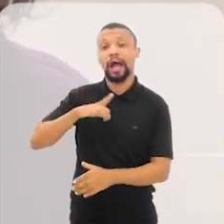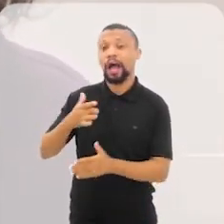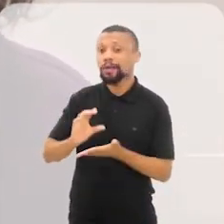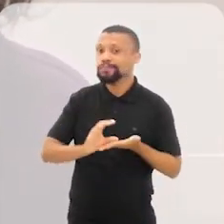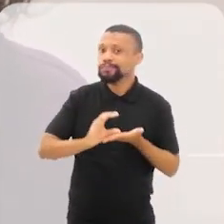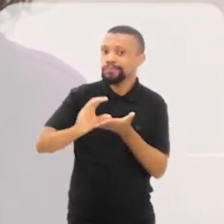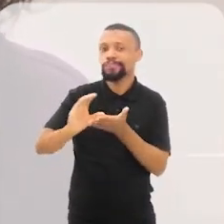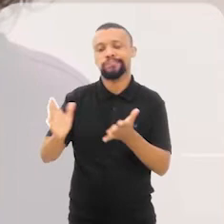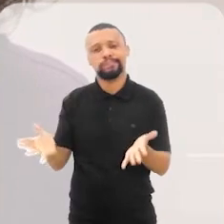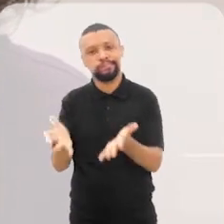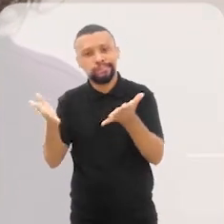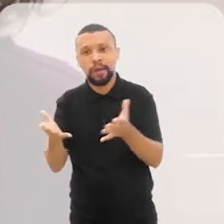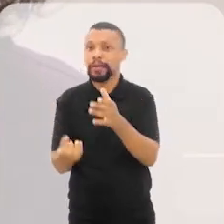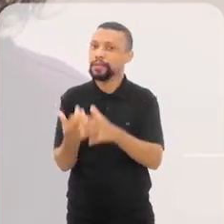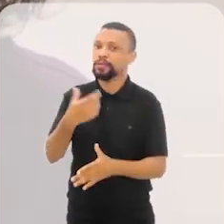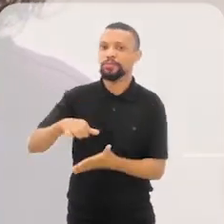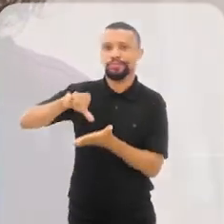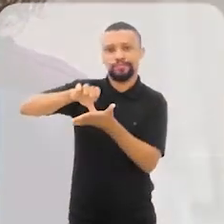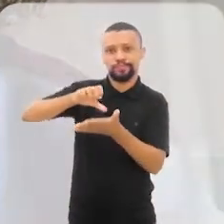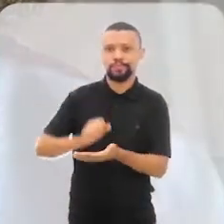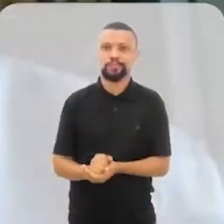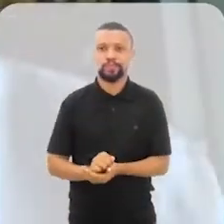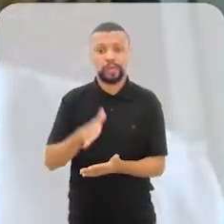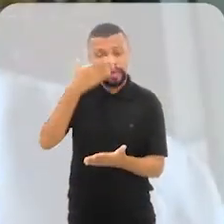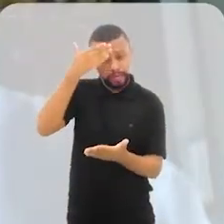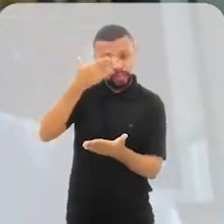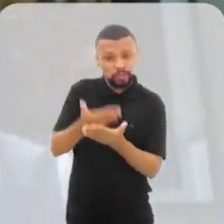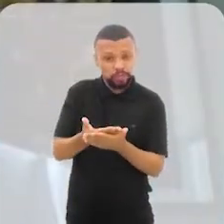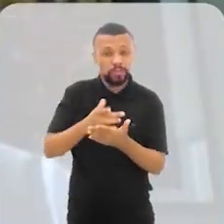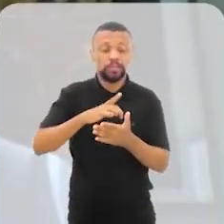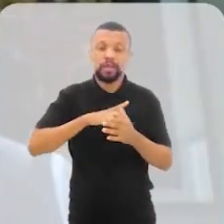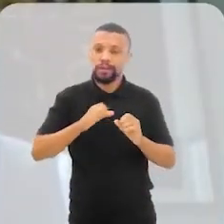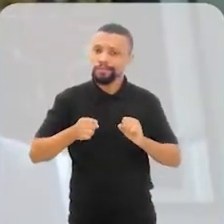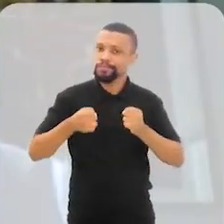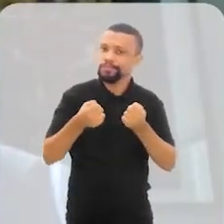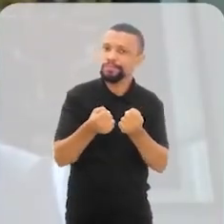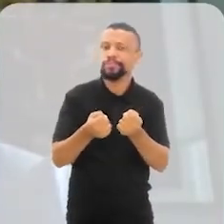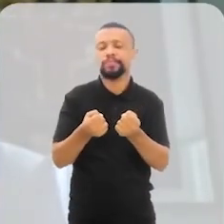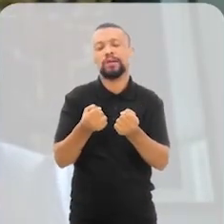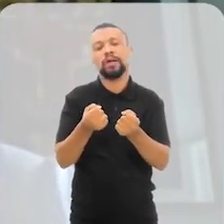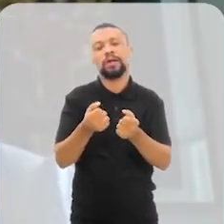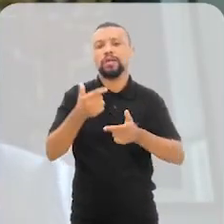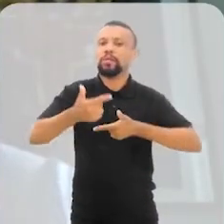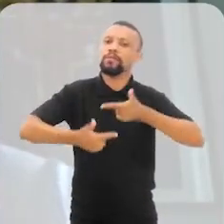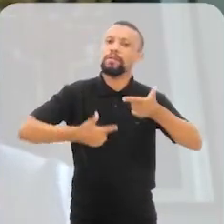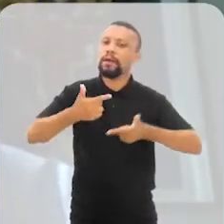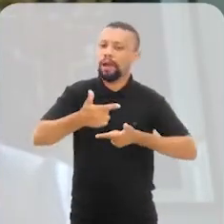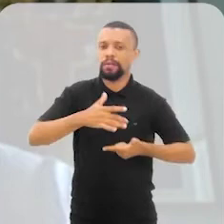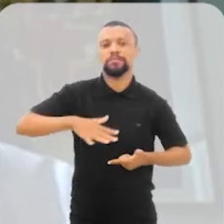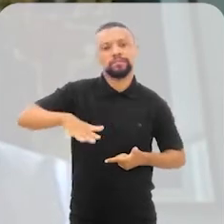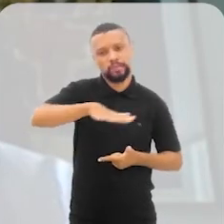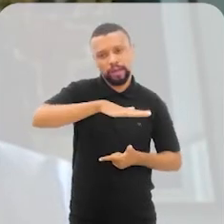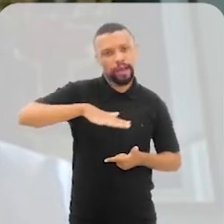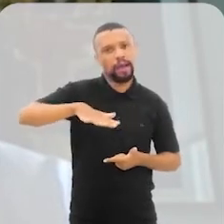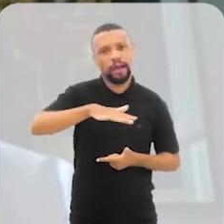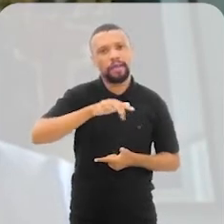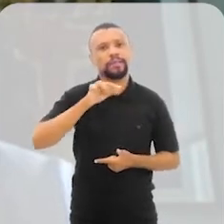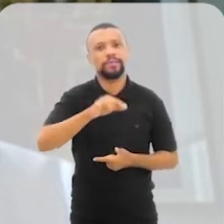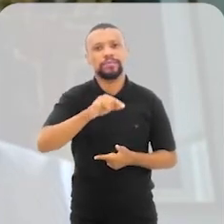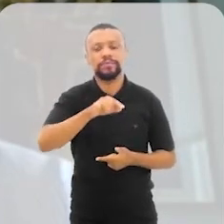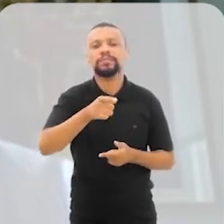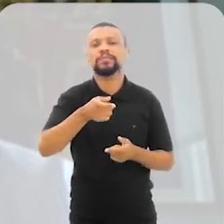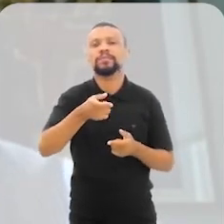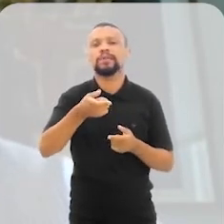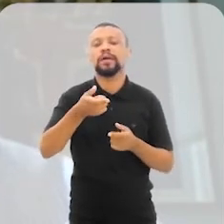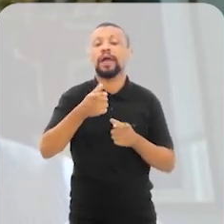e financiando a criação do observatório. A Faperge tem reforçado bastante a sua atuação nessa